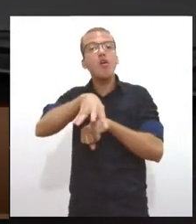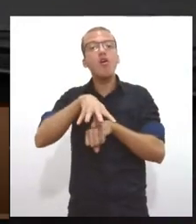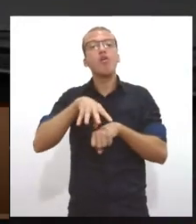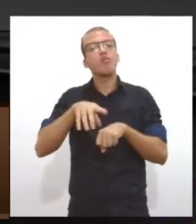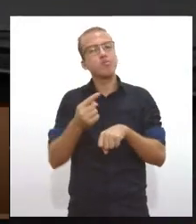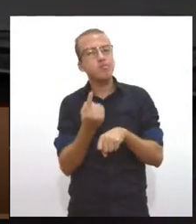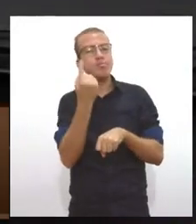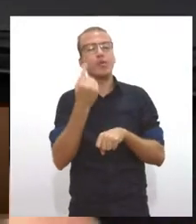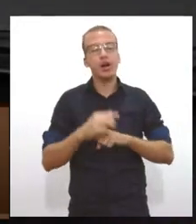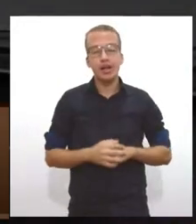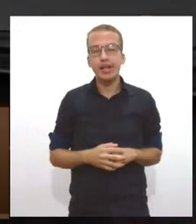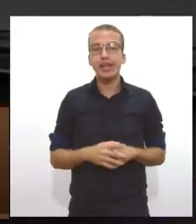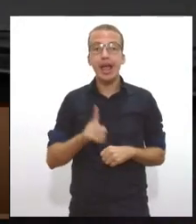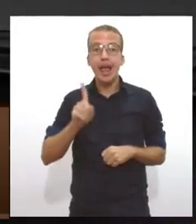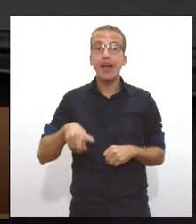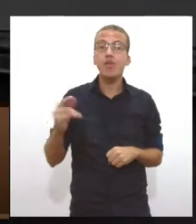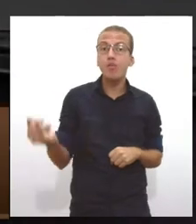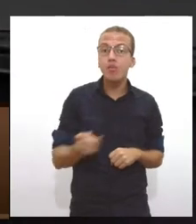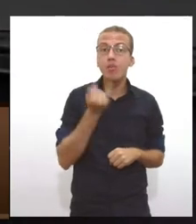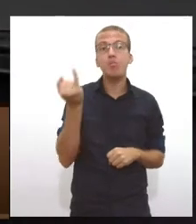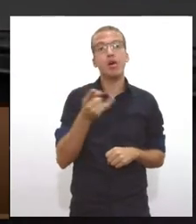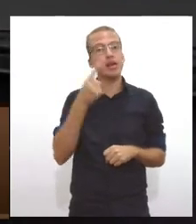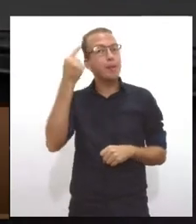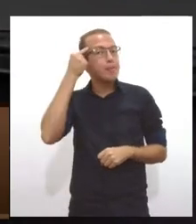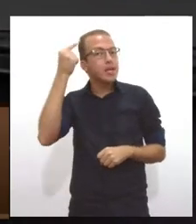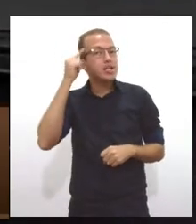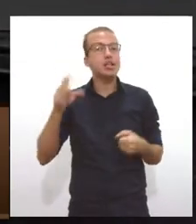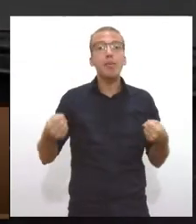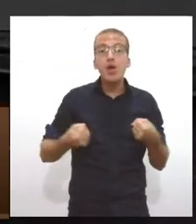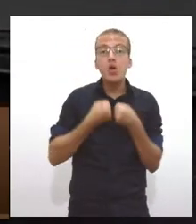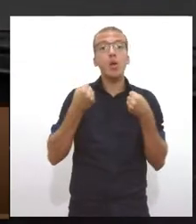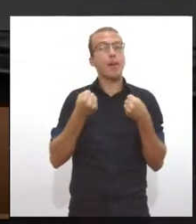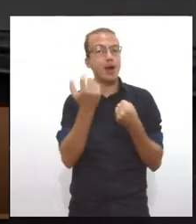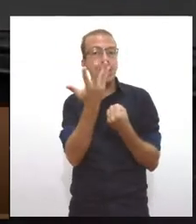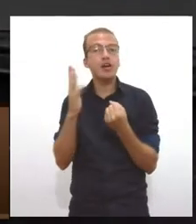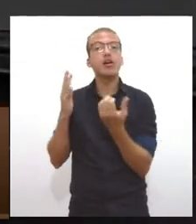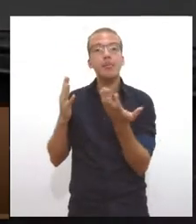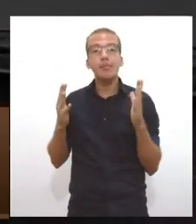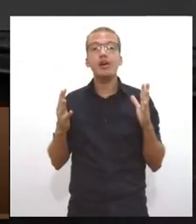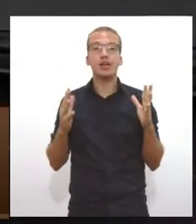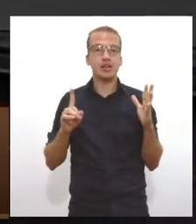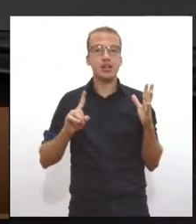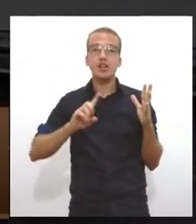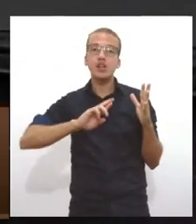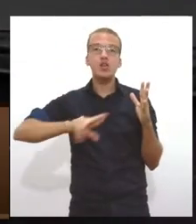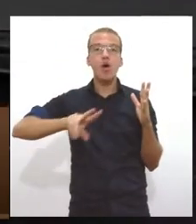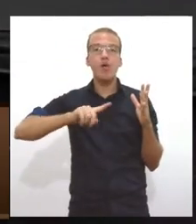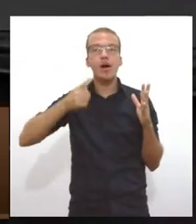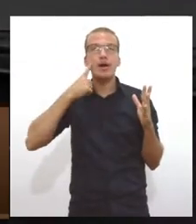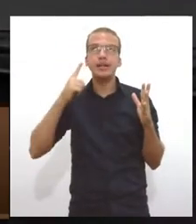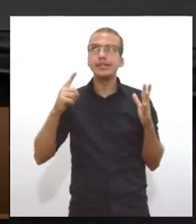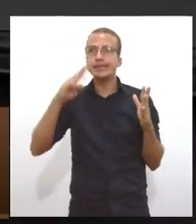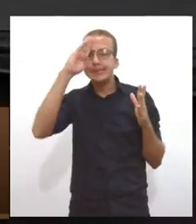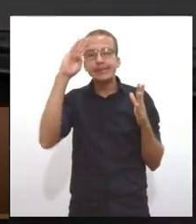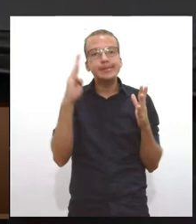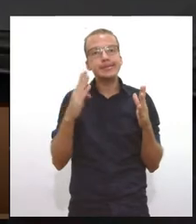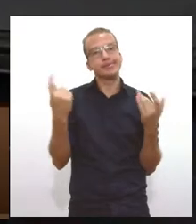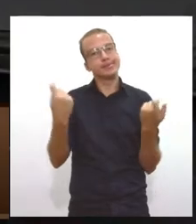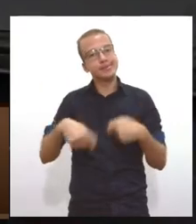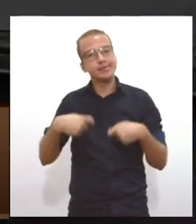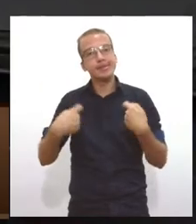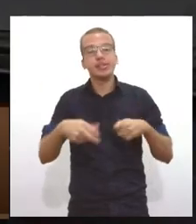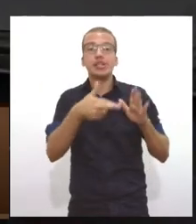um aspecto importante, impacto ambiental da atividade, ele não é preponderante no aspecto do critério de eu determinar